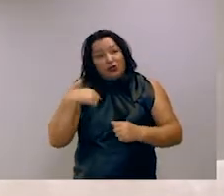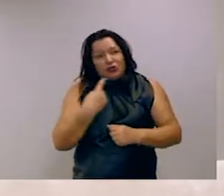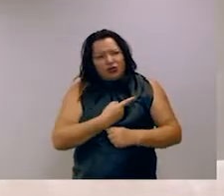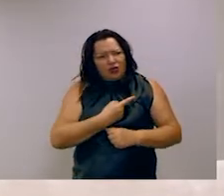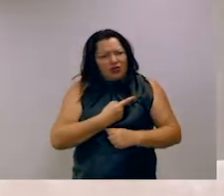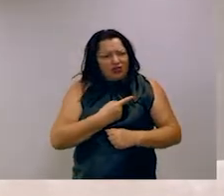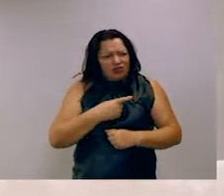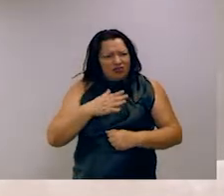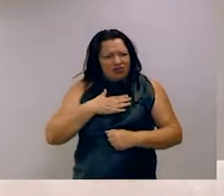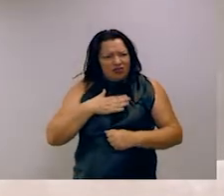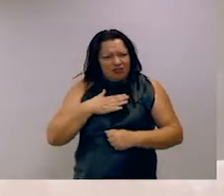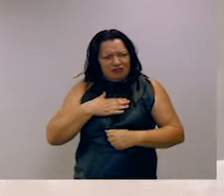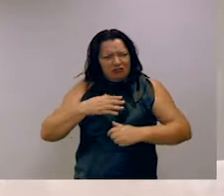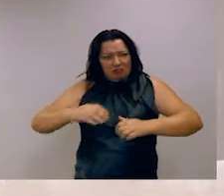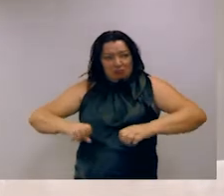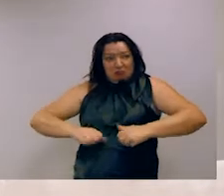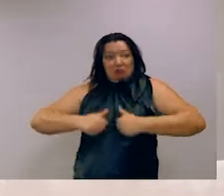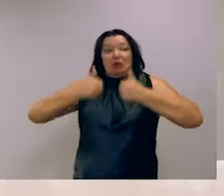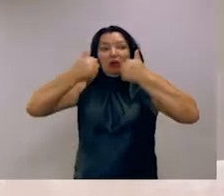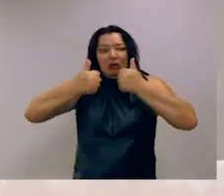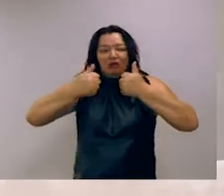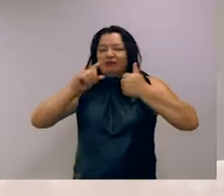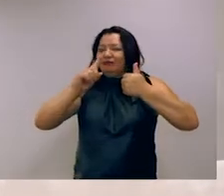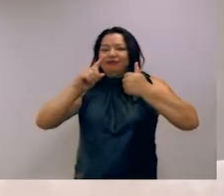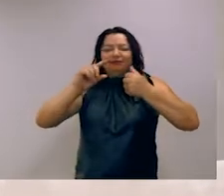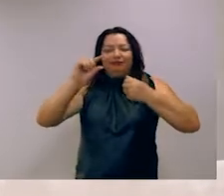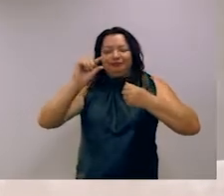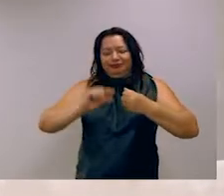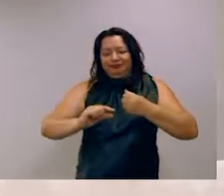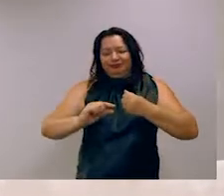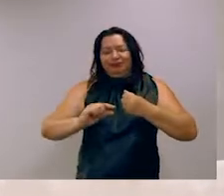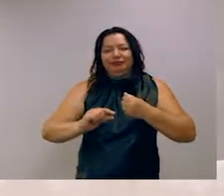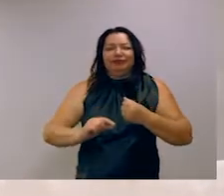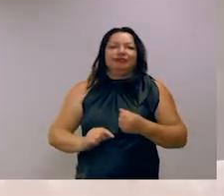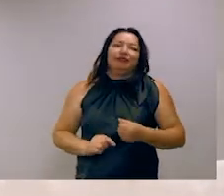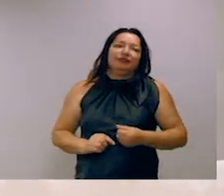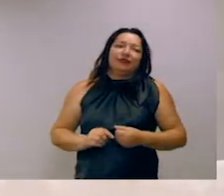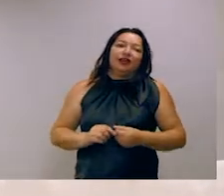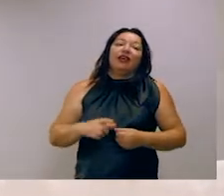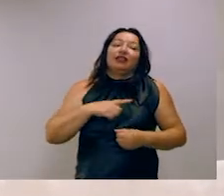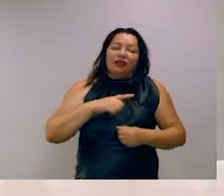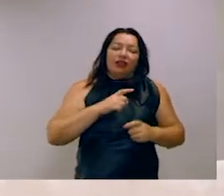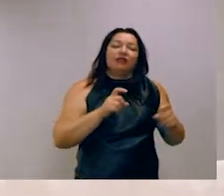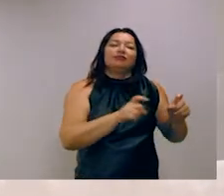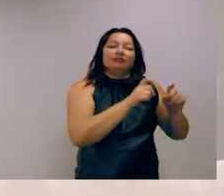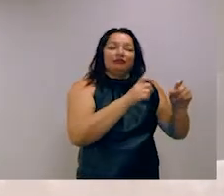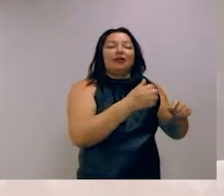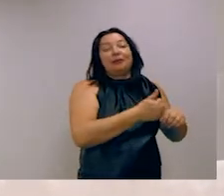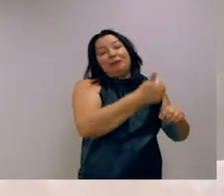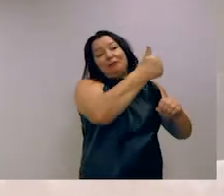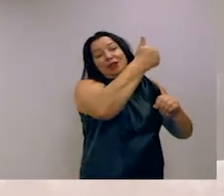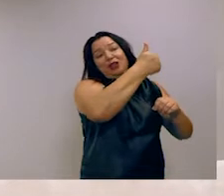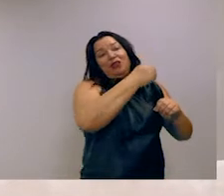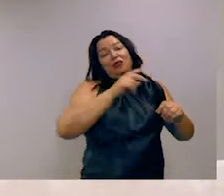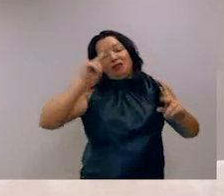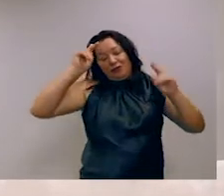possível. Não. É possível ter um desempenho significativamente melhor do que humano em diversas tarefas cognitivas.